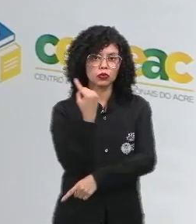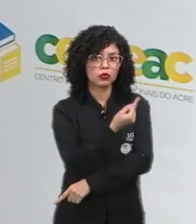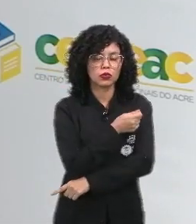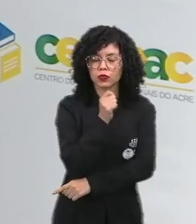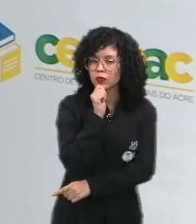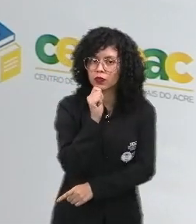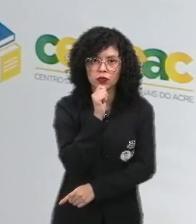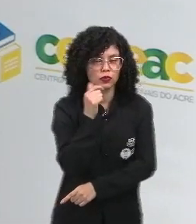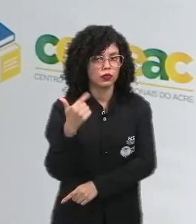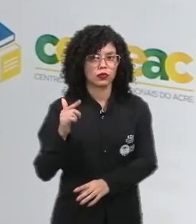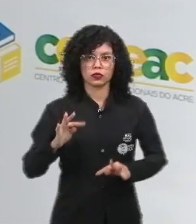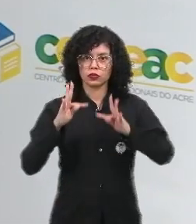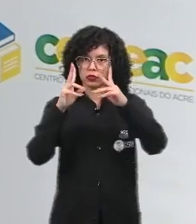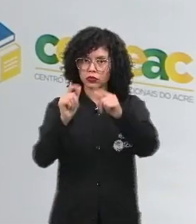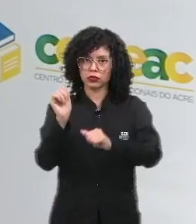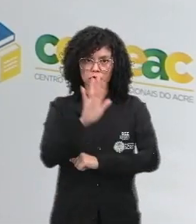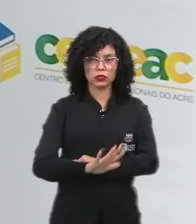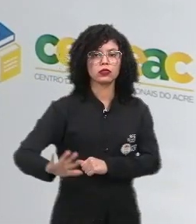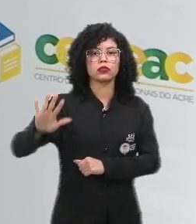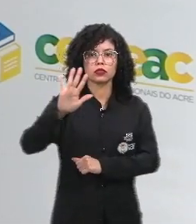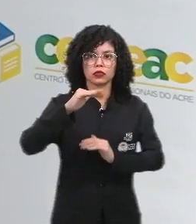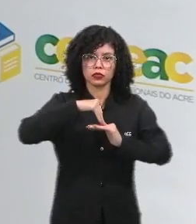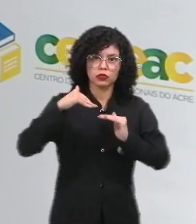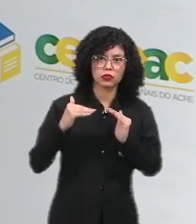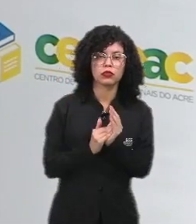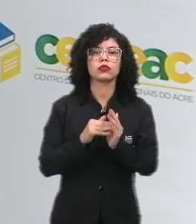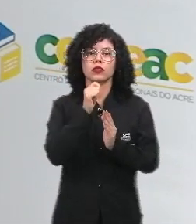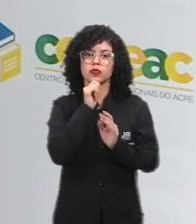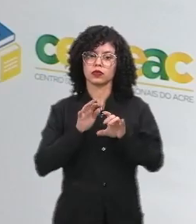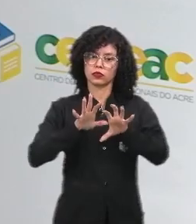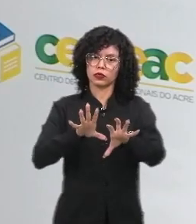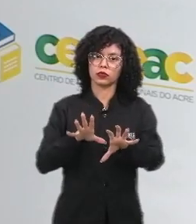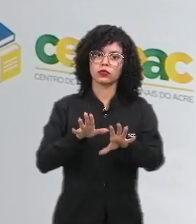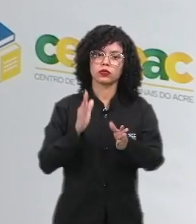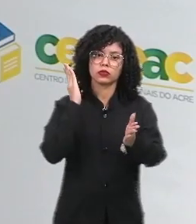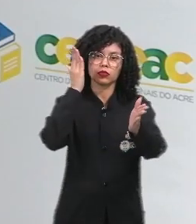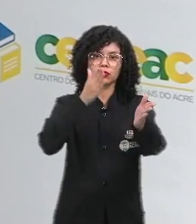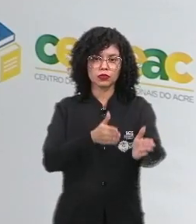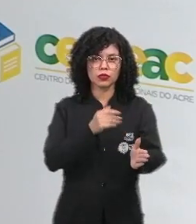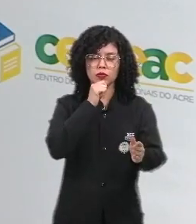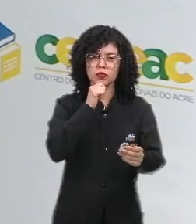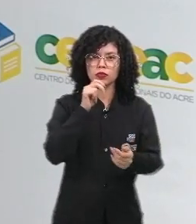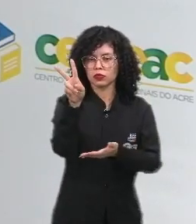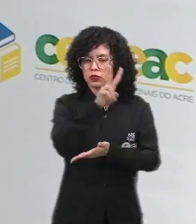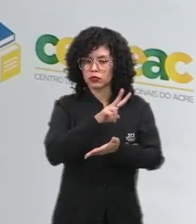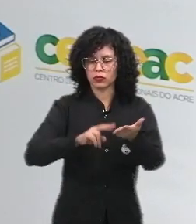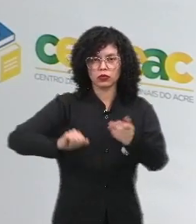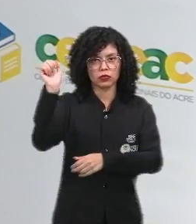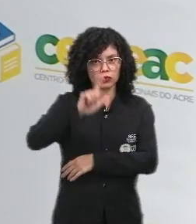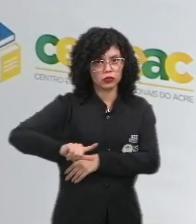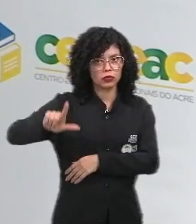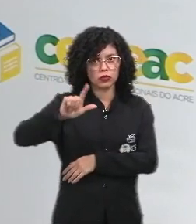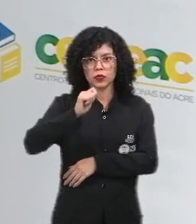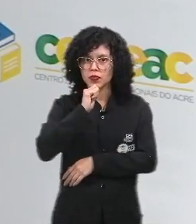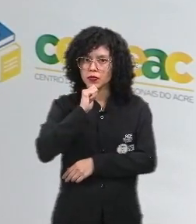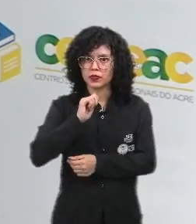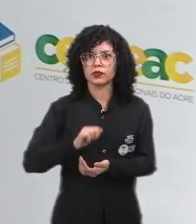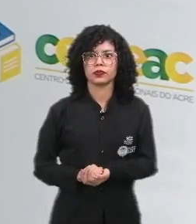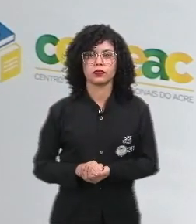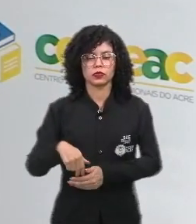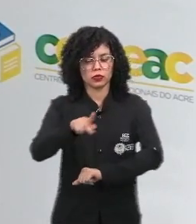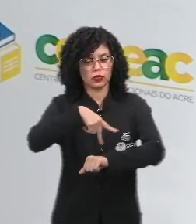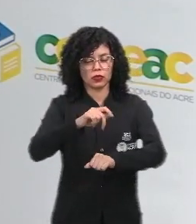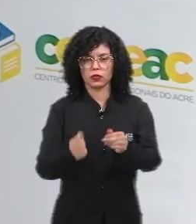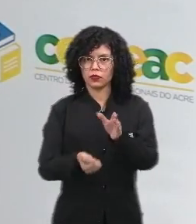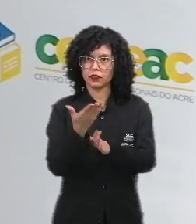não temos todo esse endosso aí, e nós não temos essa tríade que faz com que uma literatura de determinado país exista.